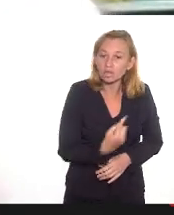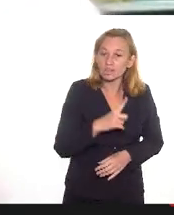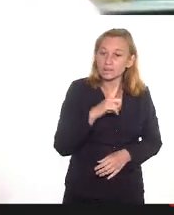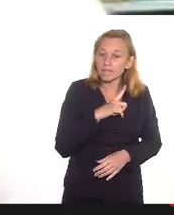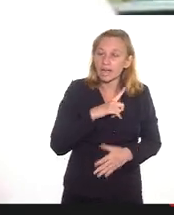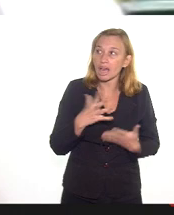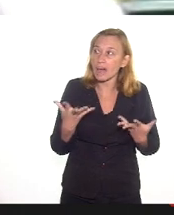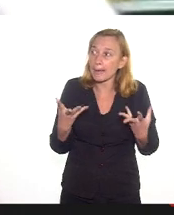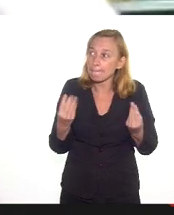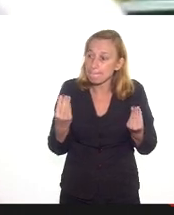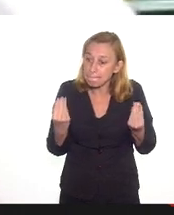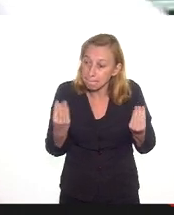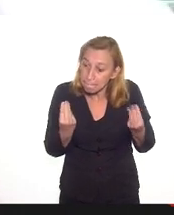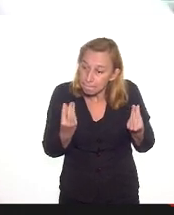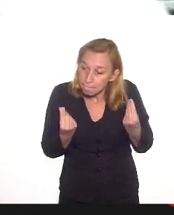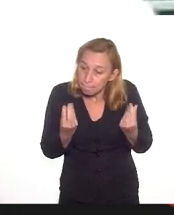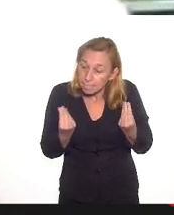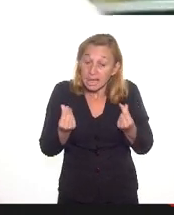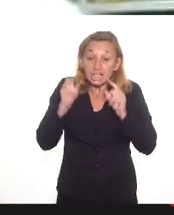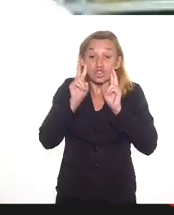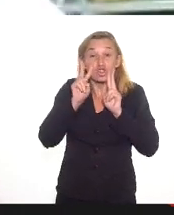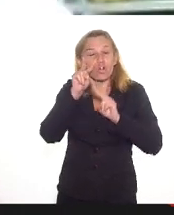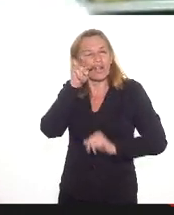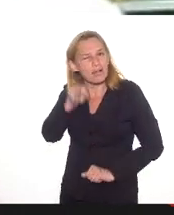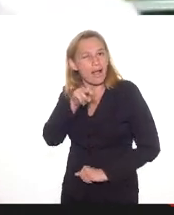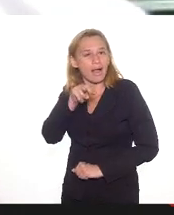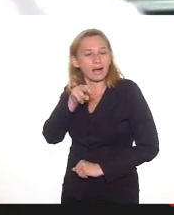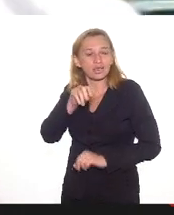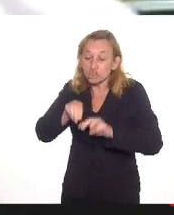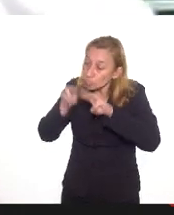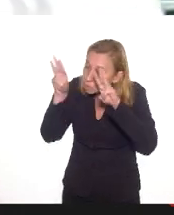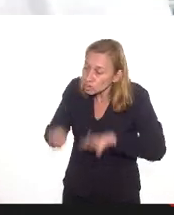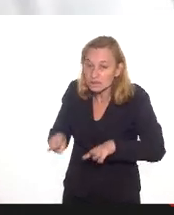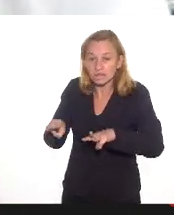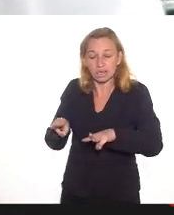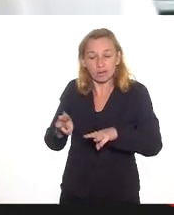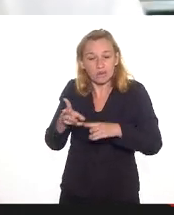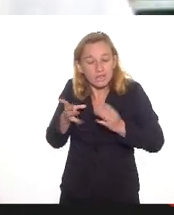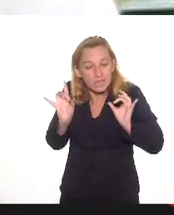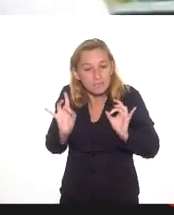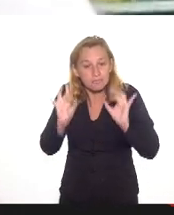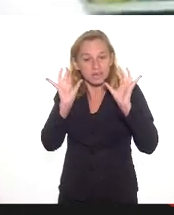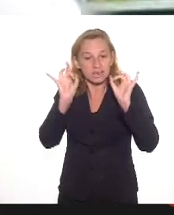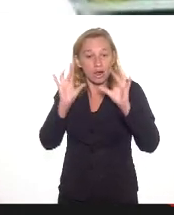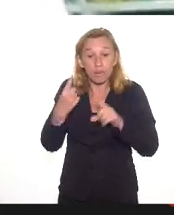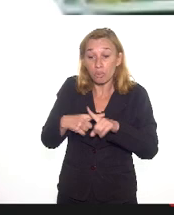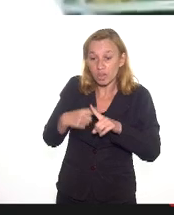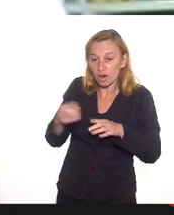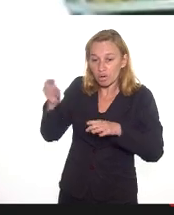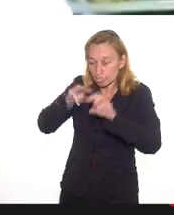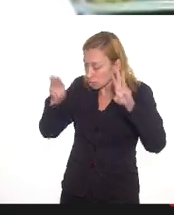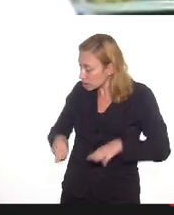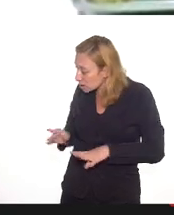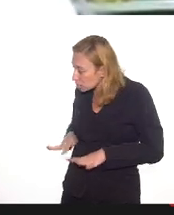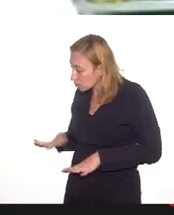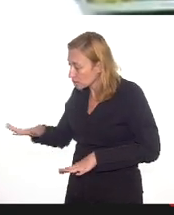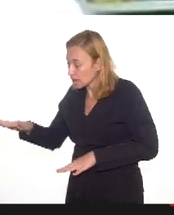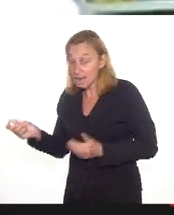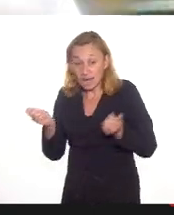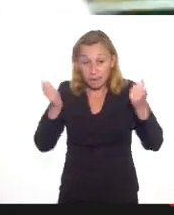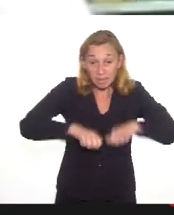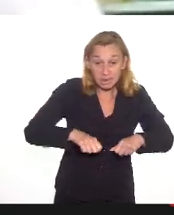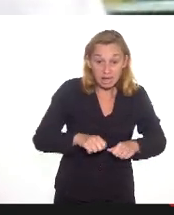esse olhar para os museus e, de uma maneira especial, para os museus comunitários pela sua capacidade e